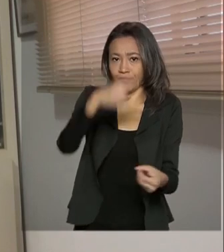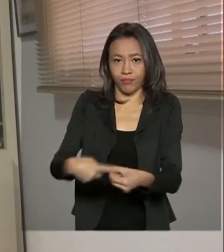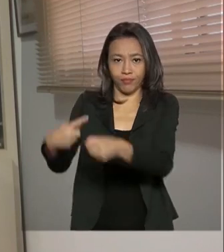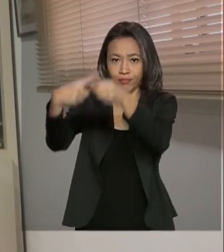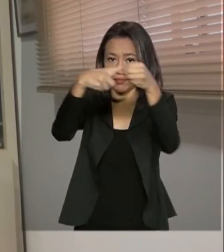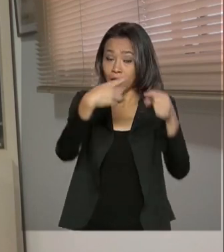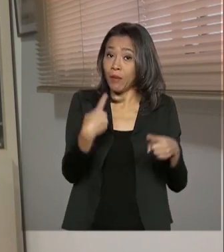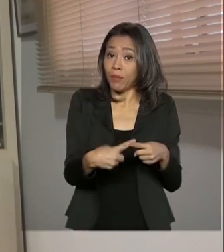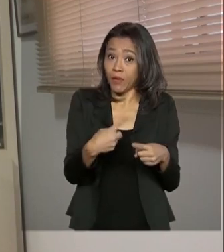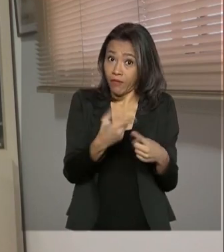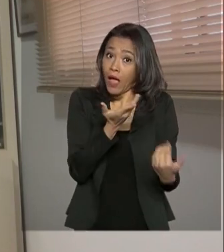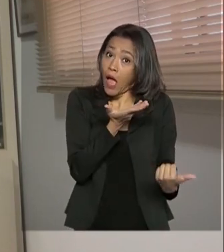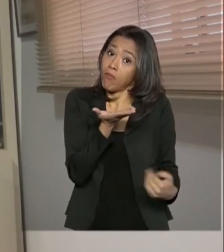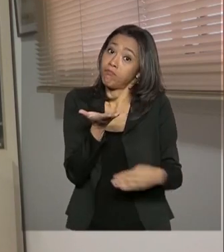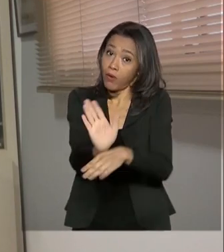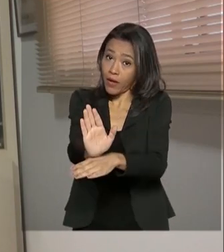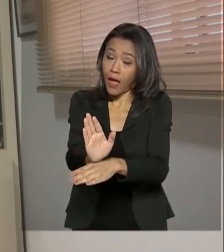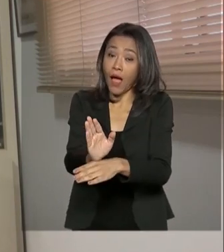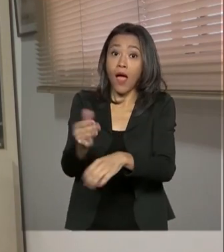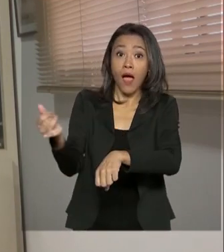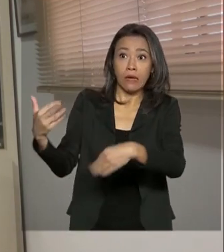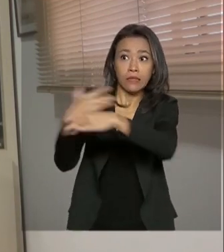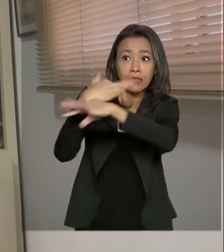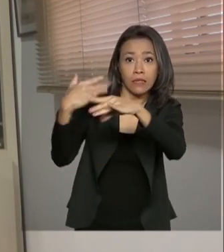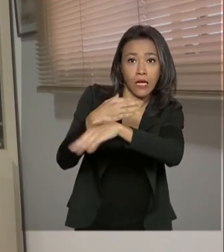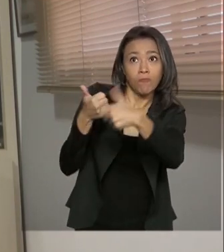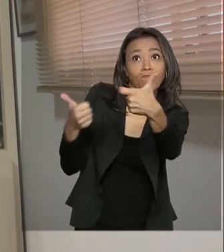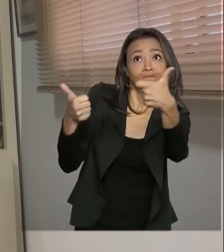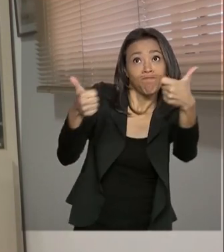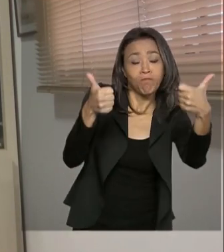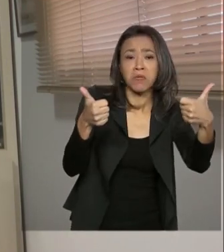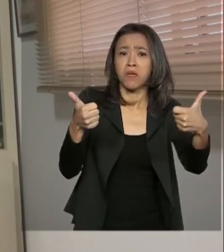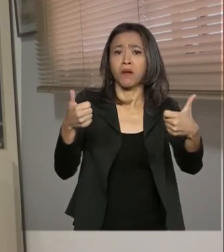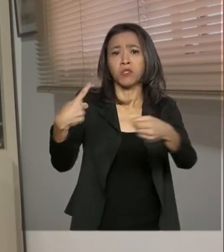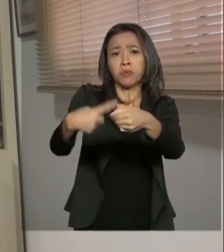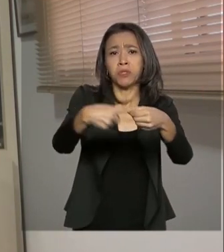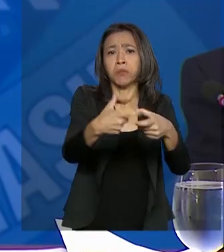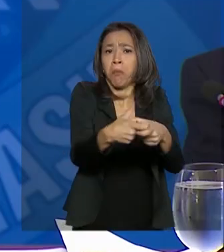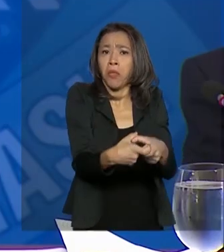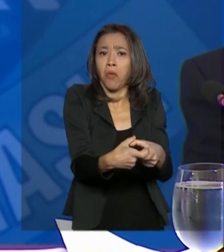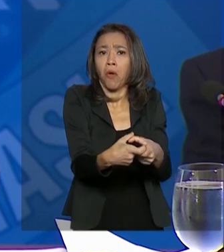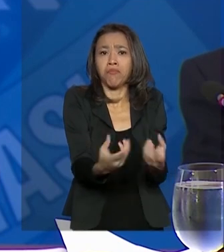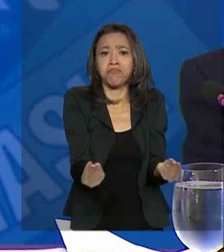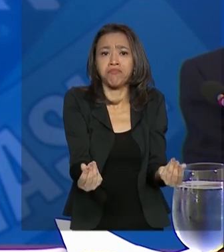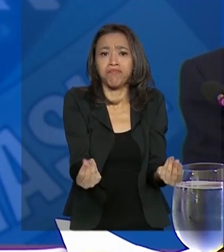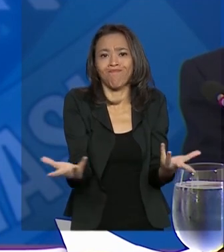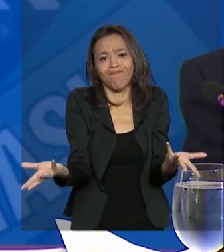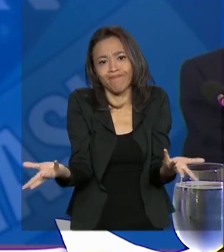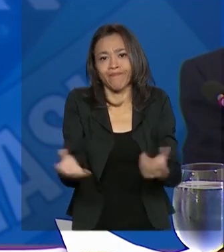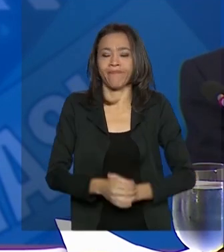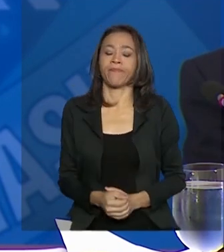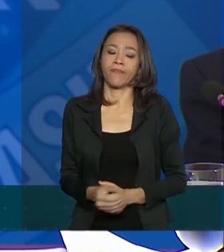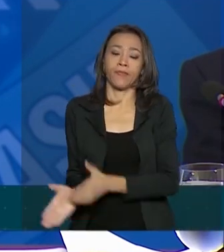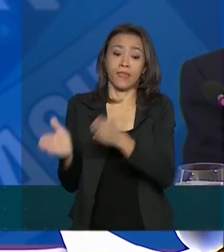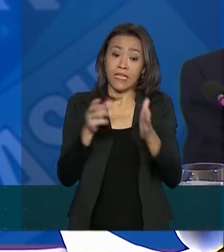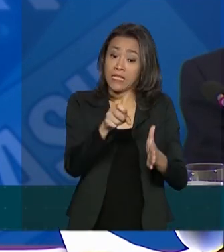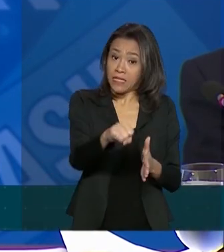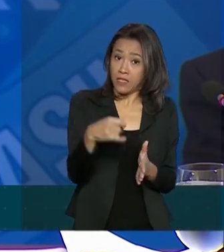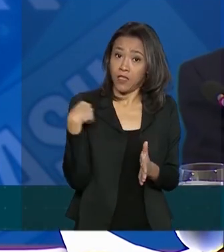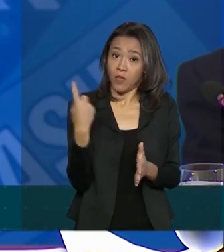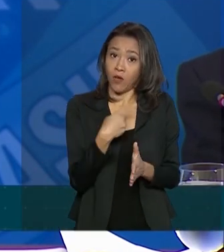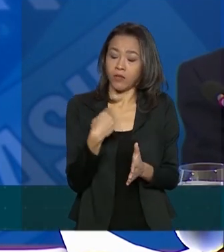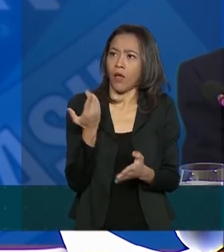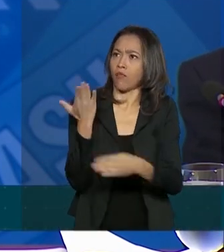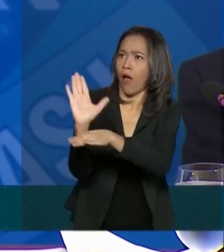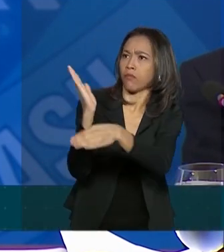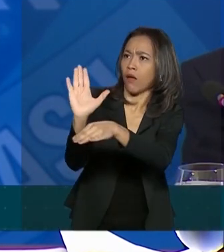maiores cidades e deixando os municípios menores desassistidos. Se a gente pesa demais a mão de um lado, se a gente